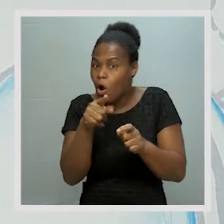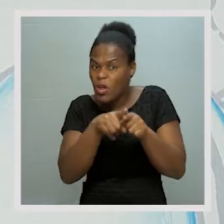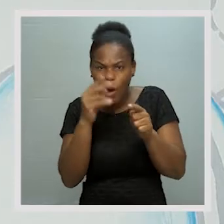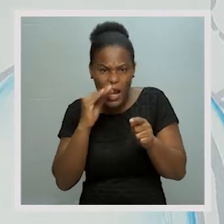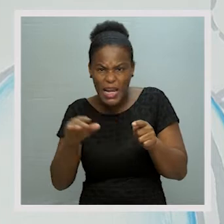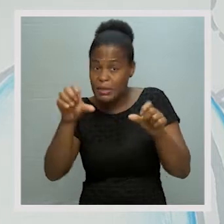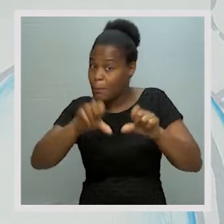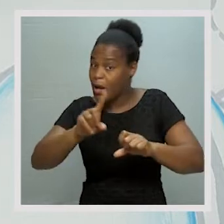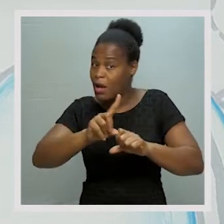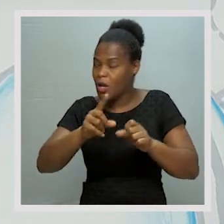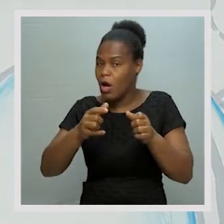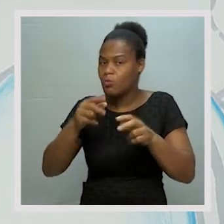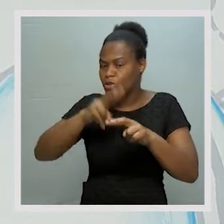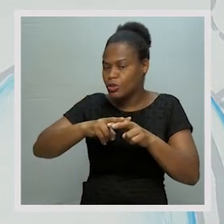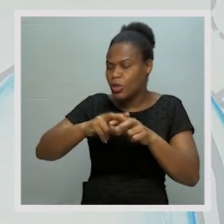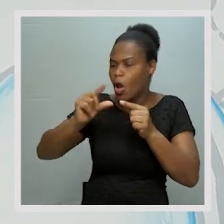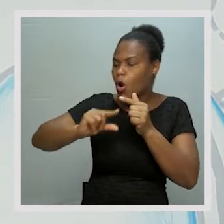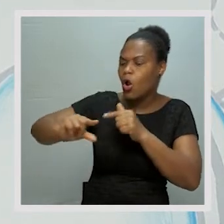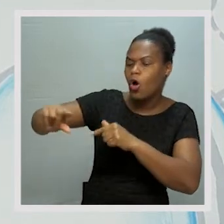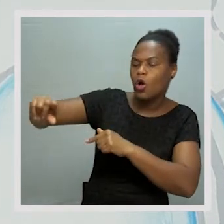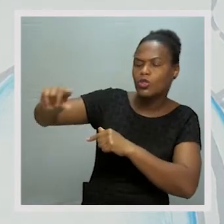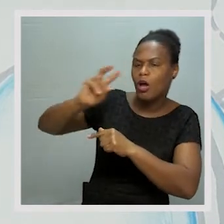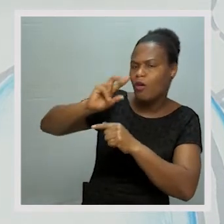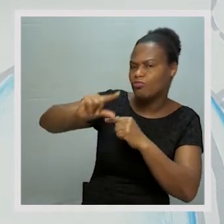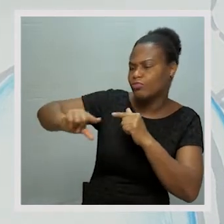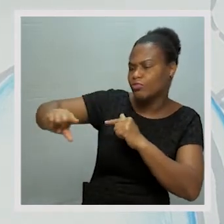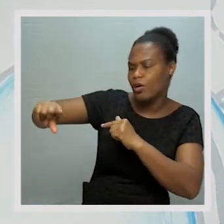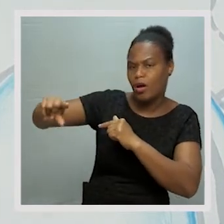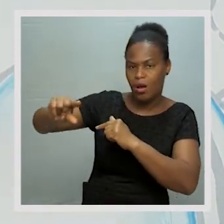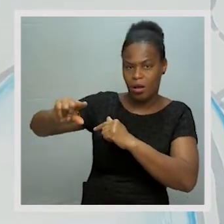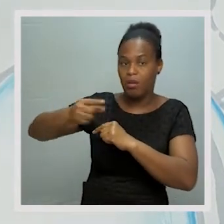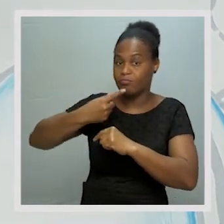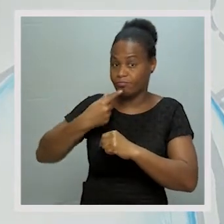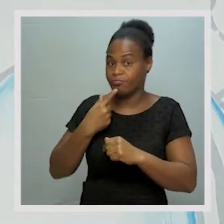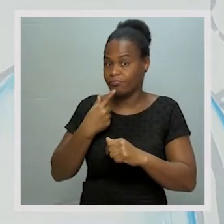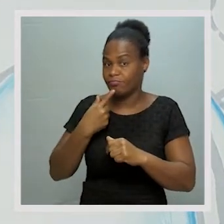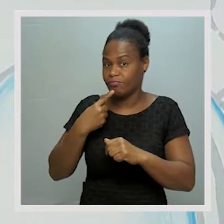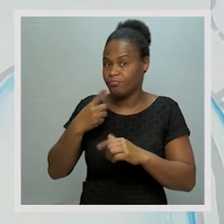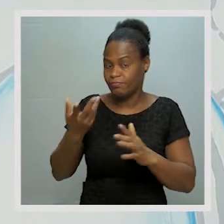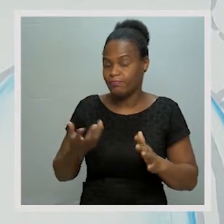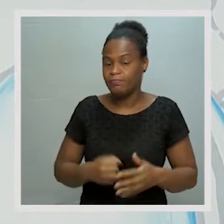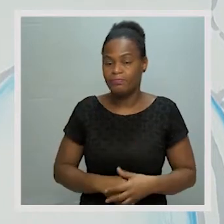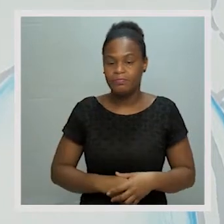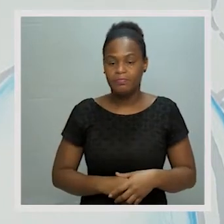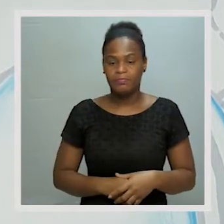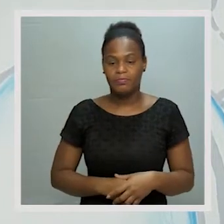Devemos afastar para podermos ficar a uma distância recomendada.